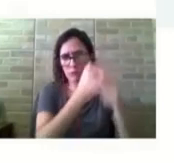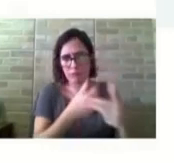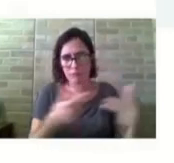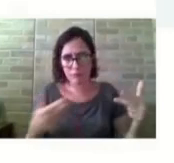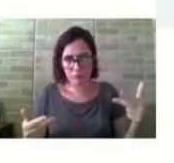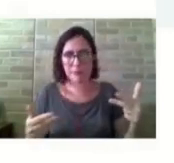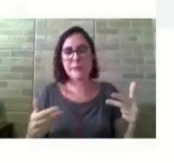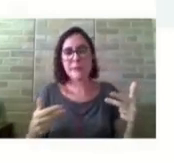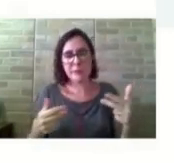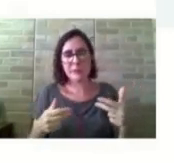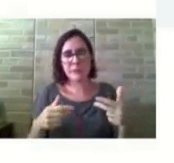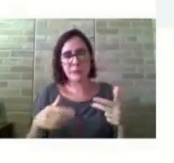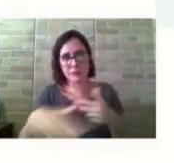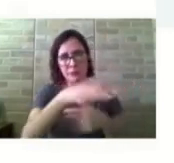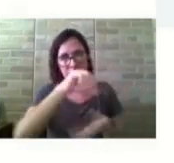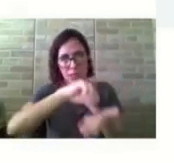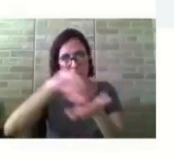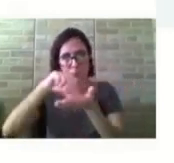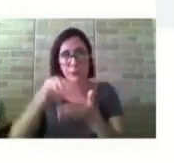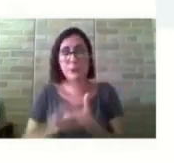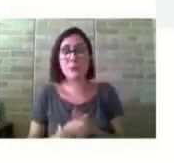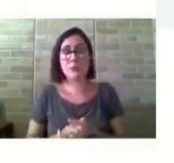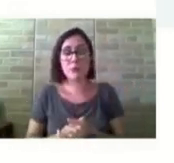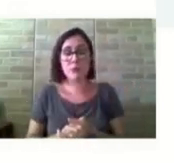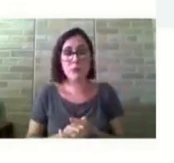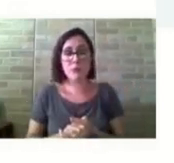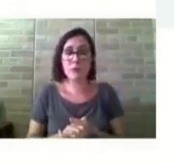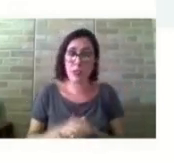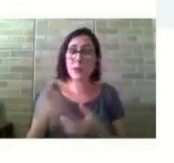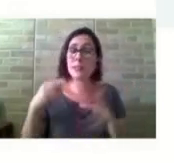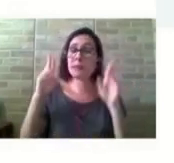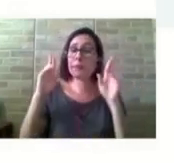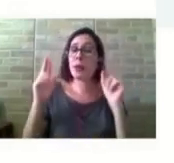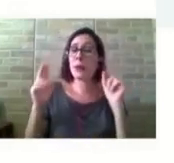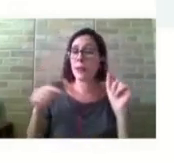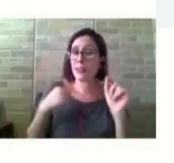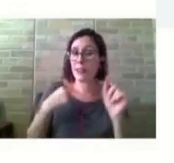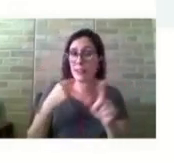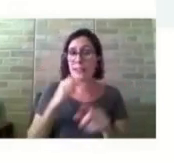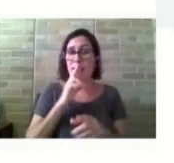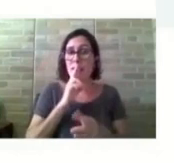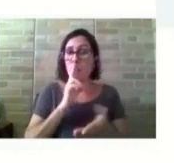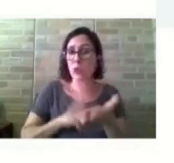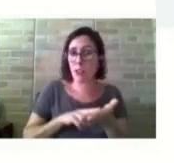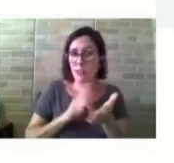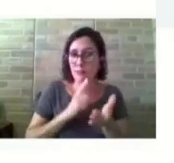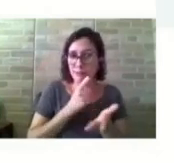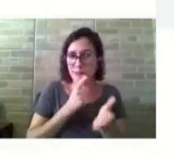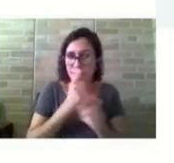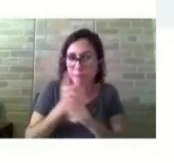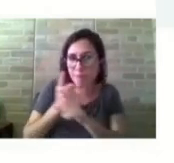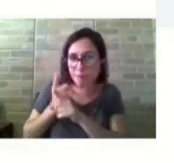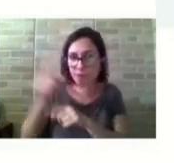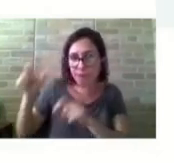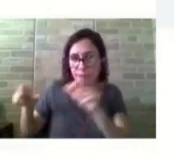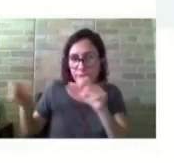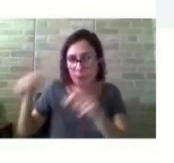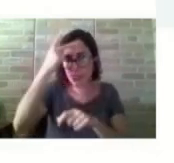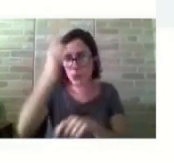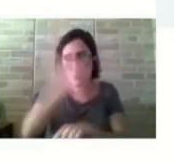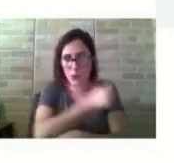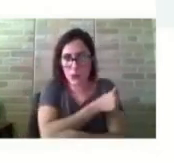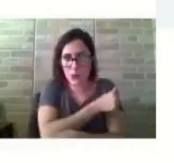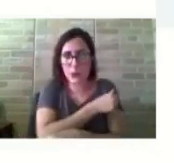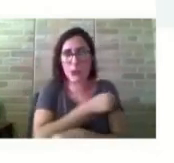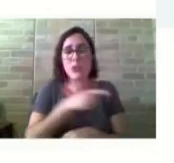avaliados. Espera-se que, com os resultados encontrados pelos cursistas, contribua com o trabalho das comissões